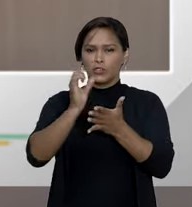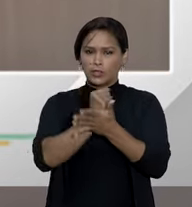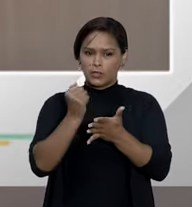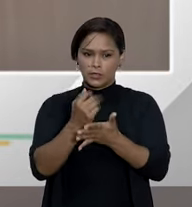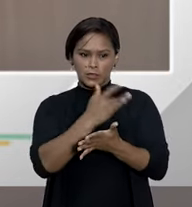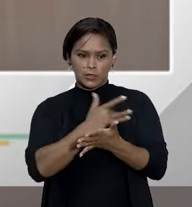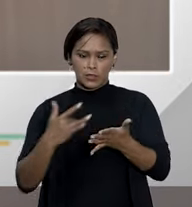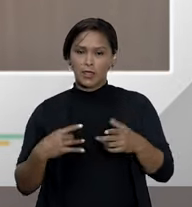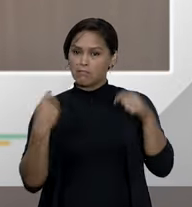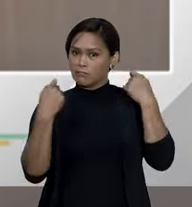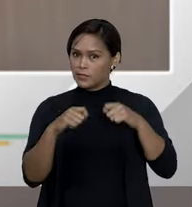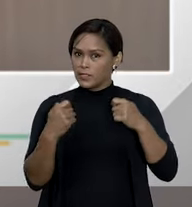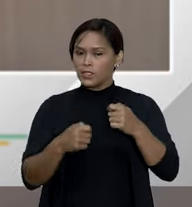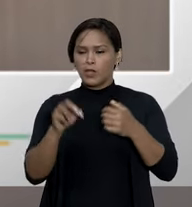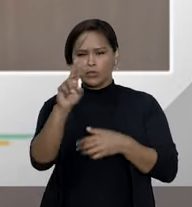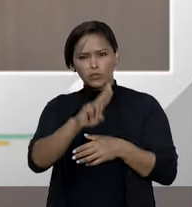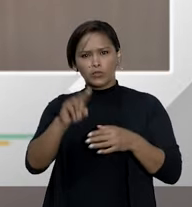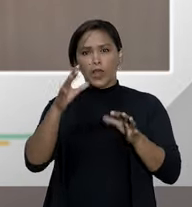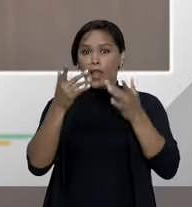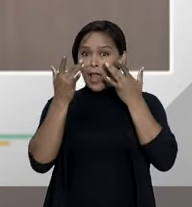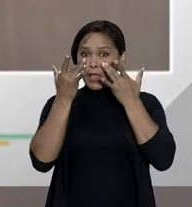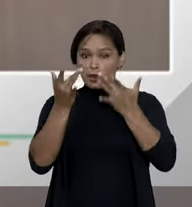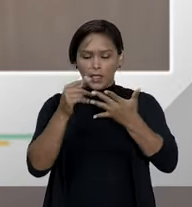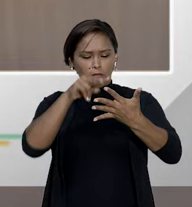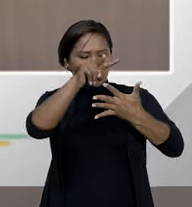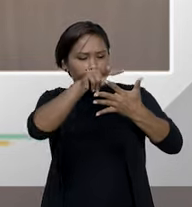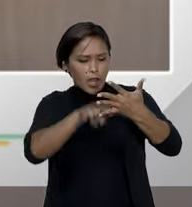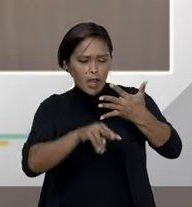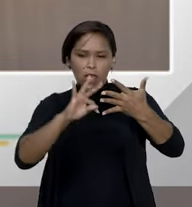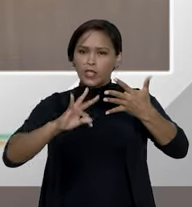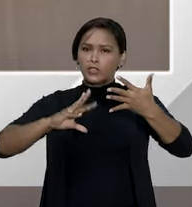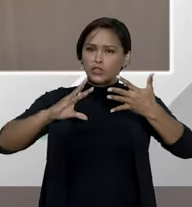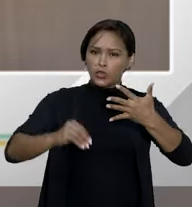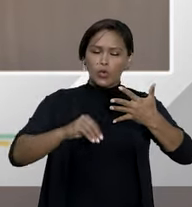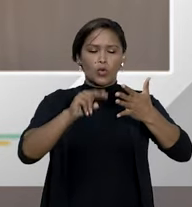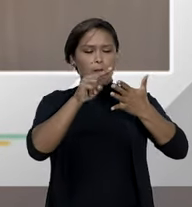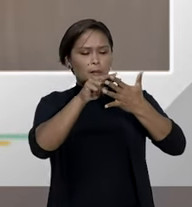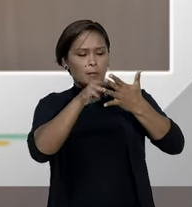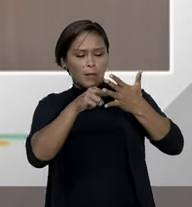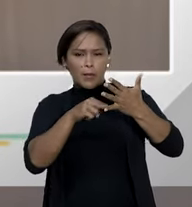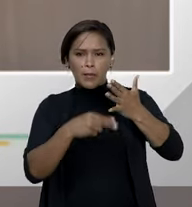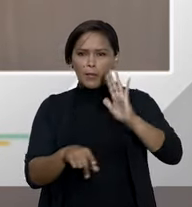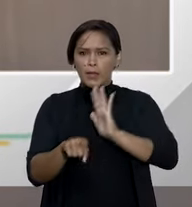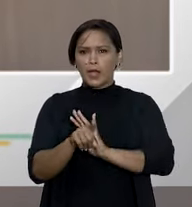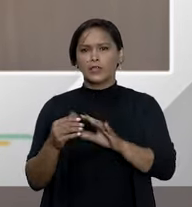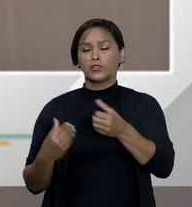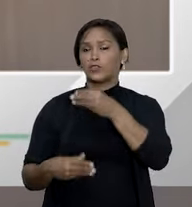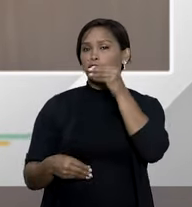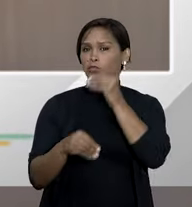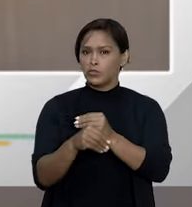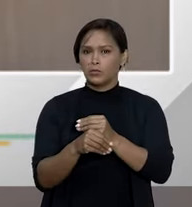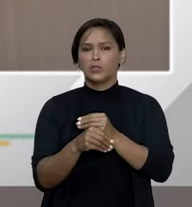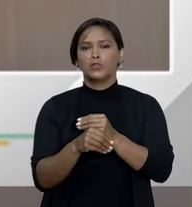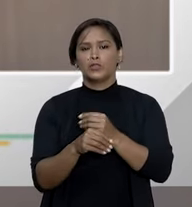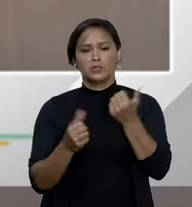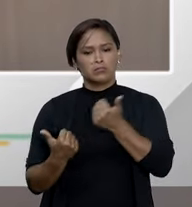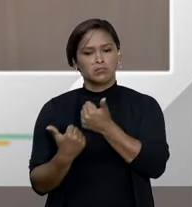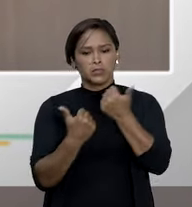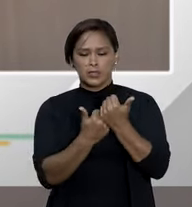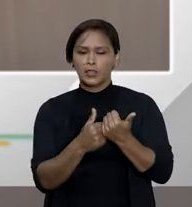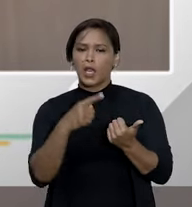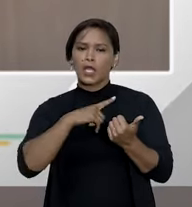um plano de saúde é preciso que o usuário fique atento a isso, a esse tipo de cobertura essencial, que atenda às suas